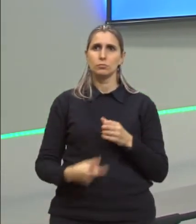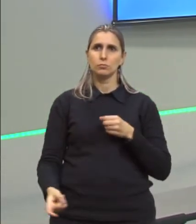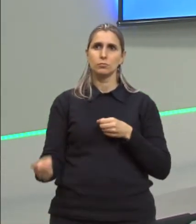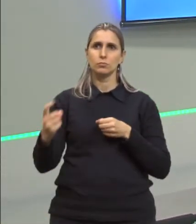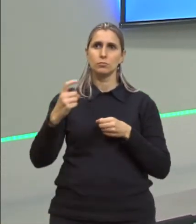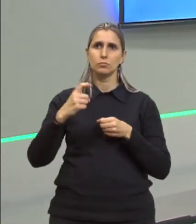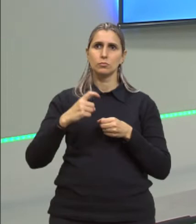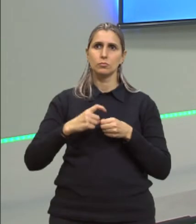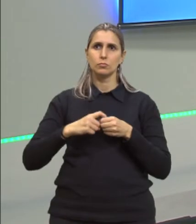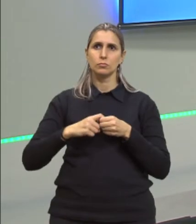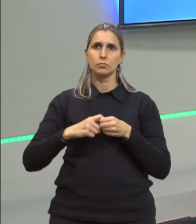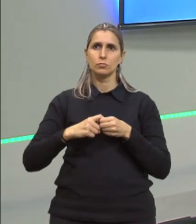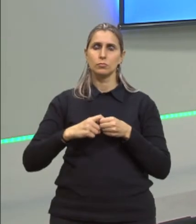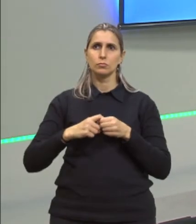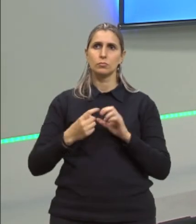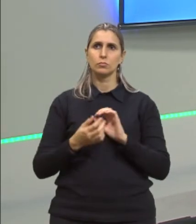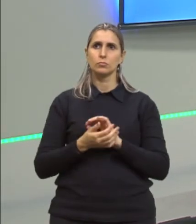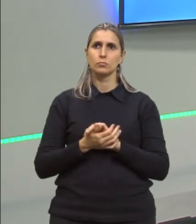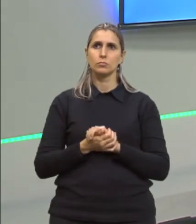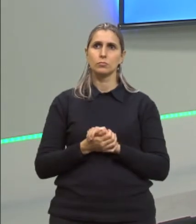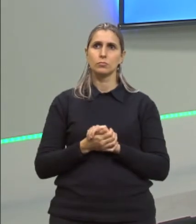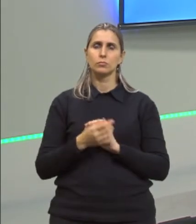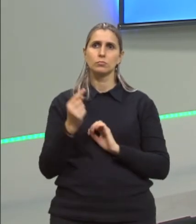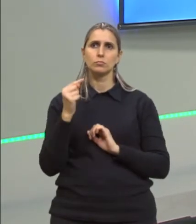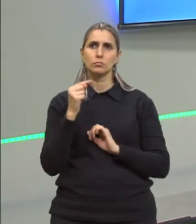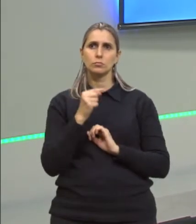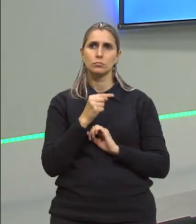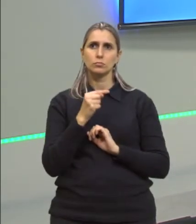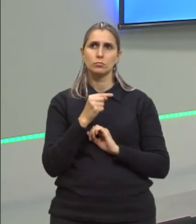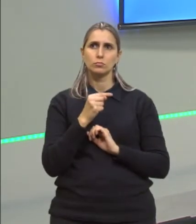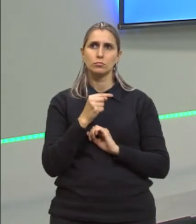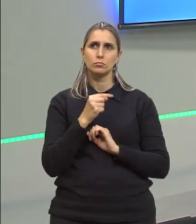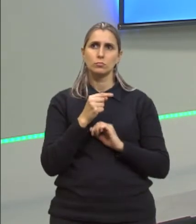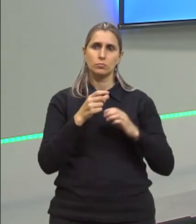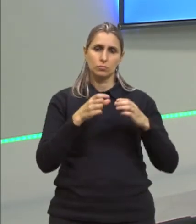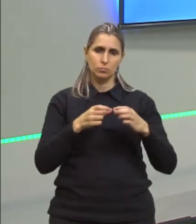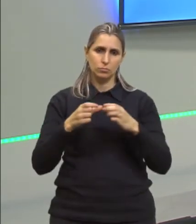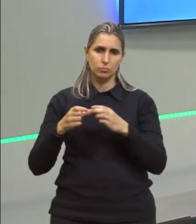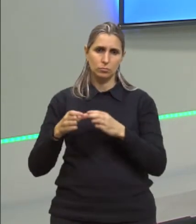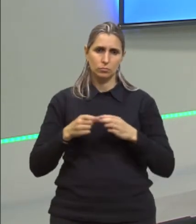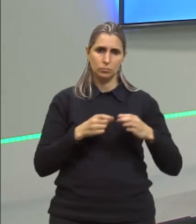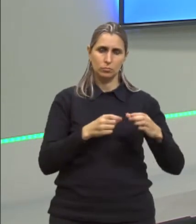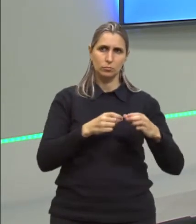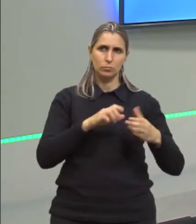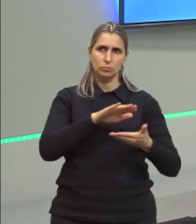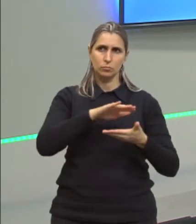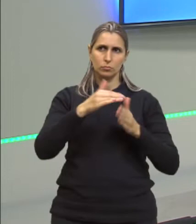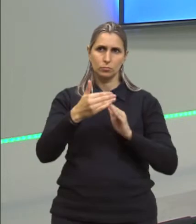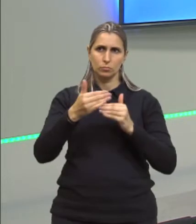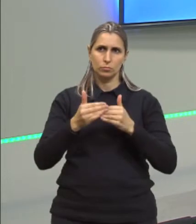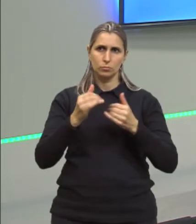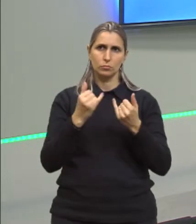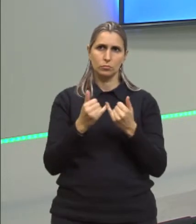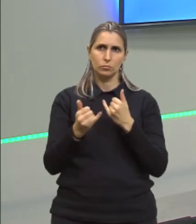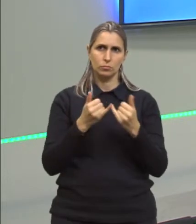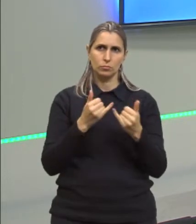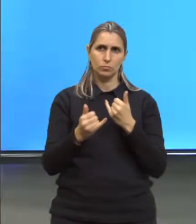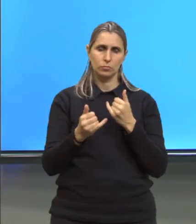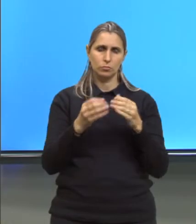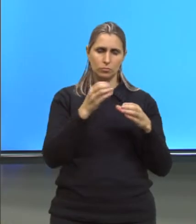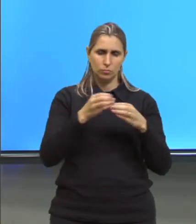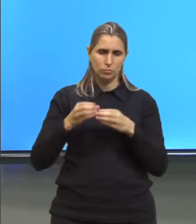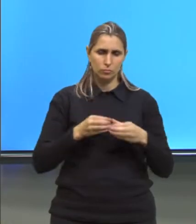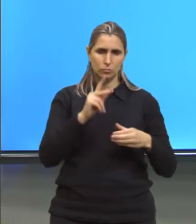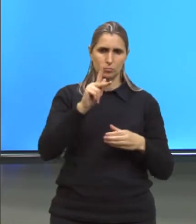nós, por favor, antes de mais nada. Aqui nós já temos um encaixe de pistão, então já temos um exemplo, só aqui é um